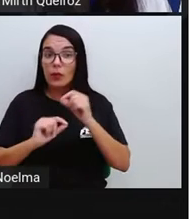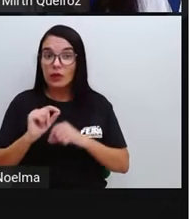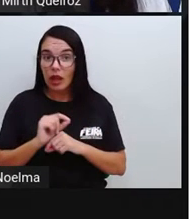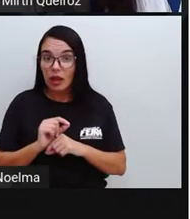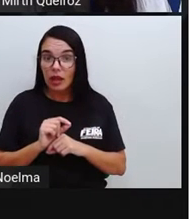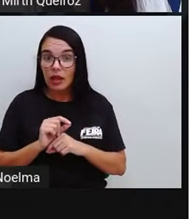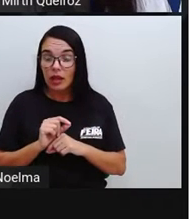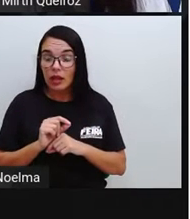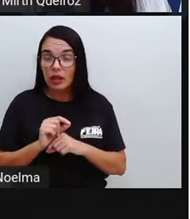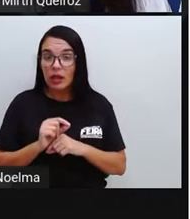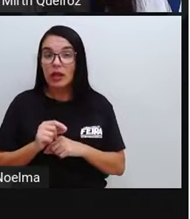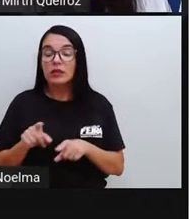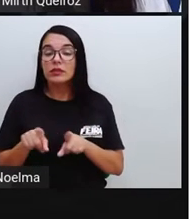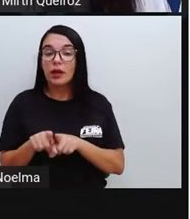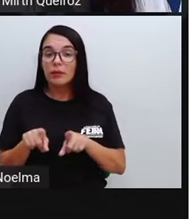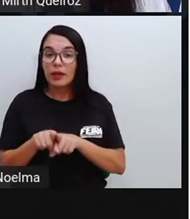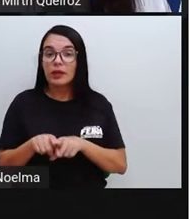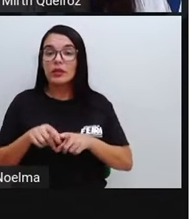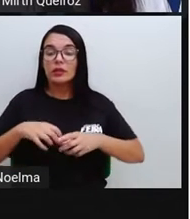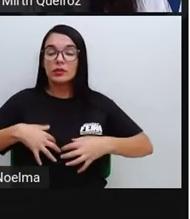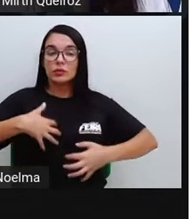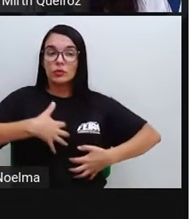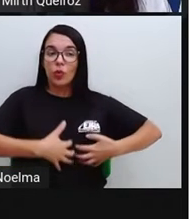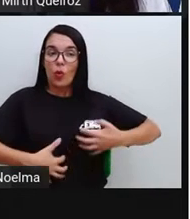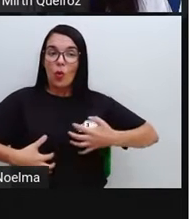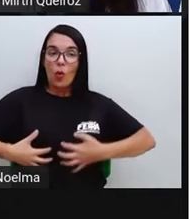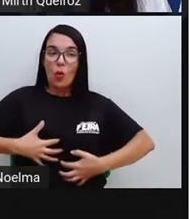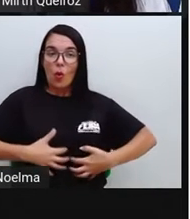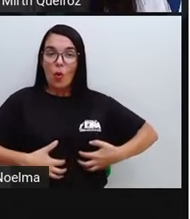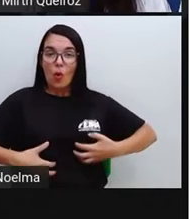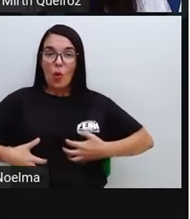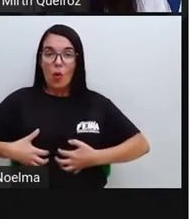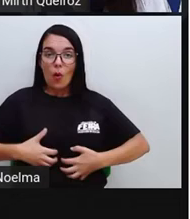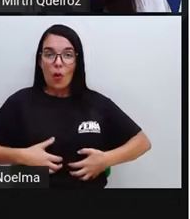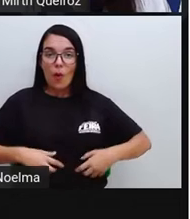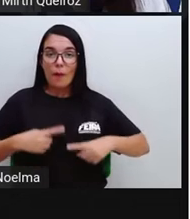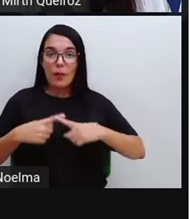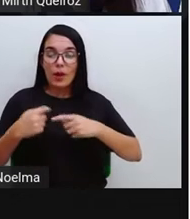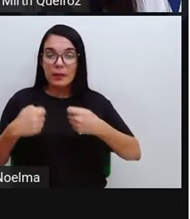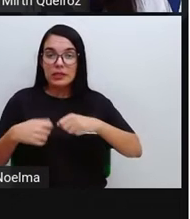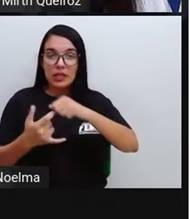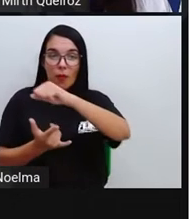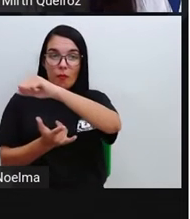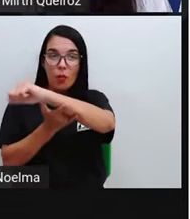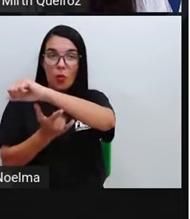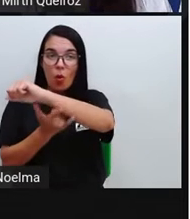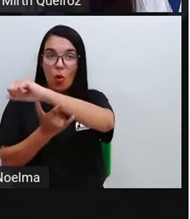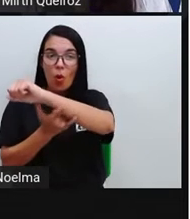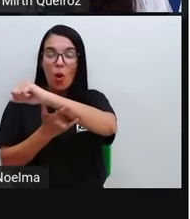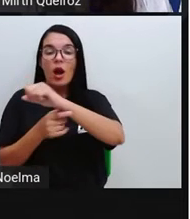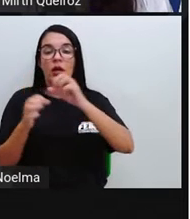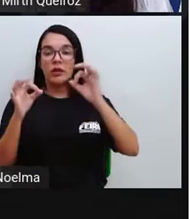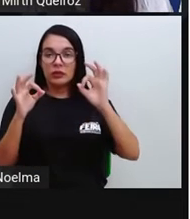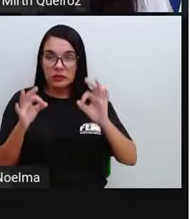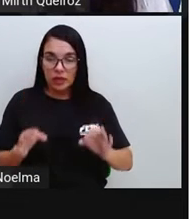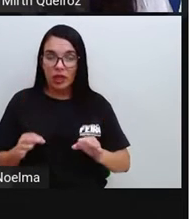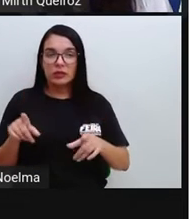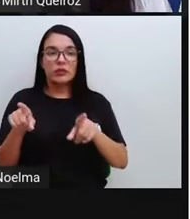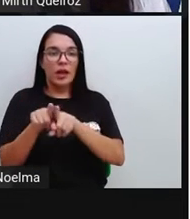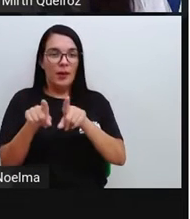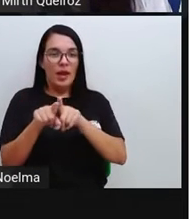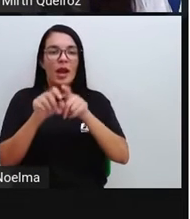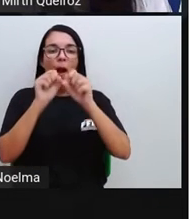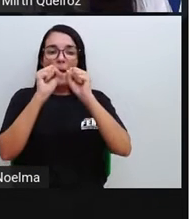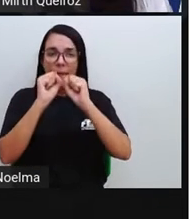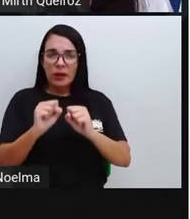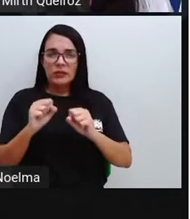o próprio processo digestório acontecer, né? Por que que muita gente tem problema de ressecamento? Pode ser ocasionada por outras